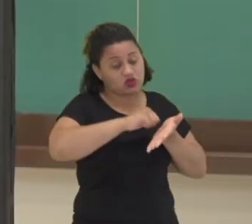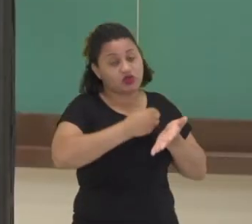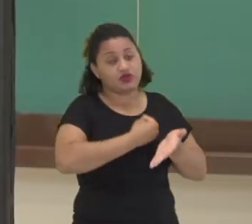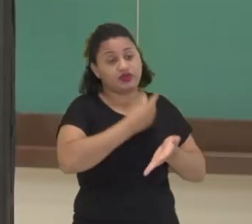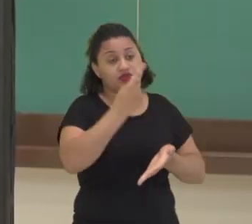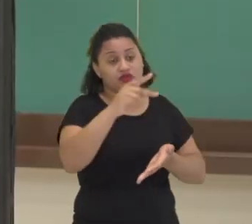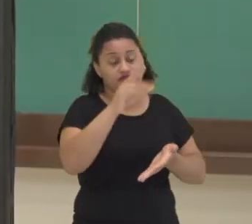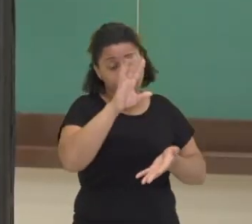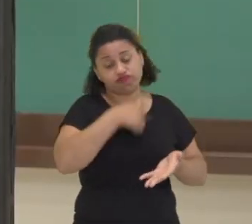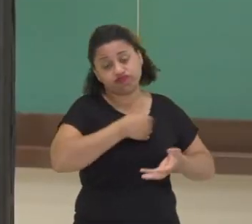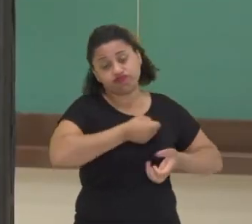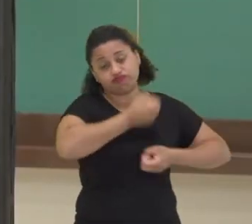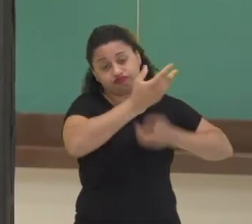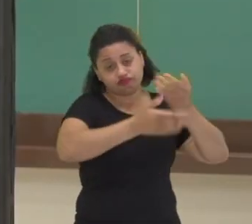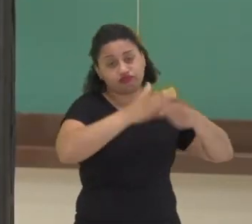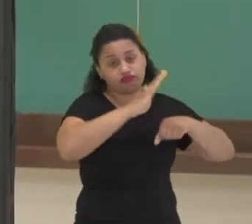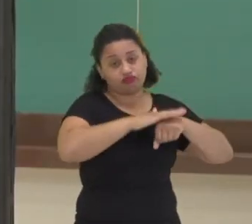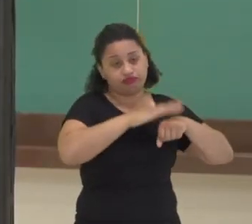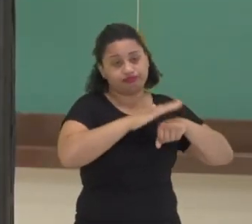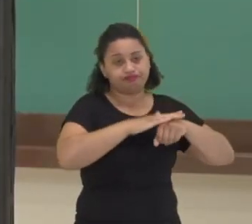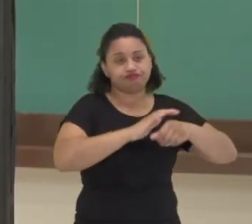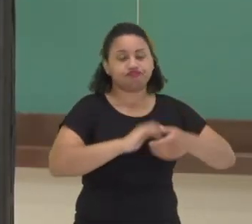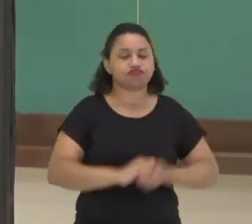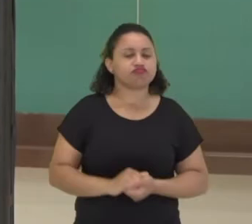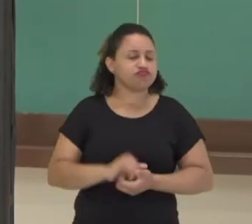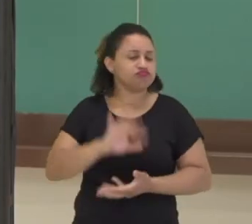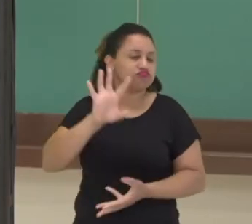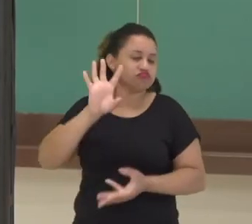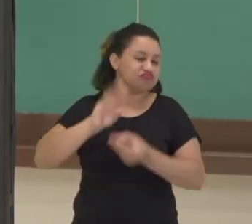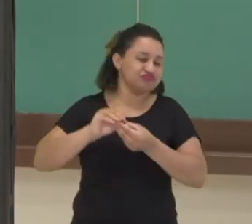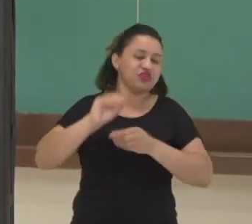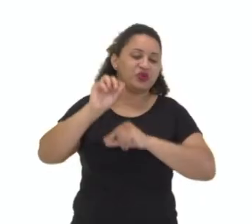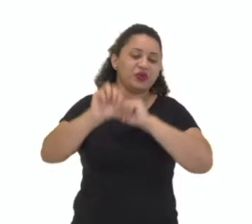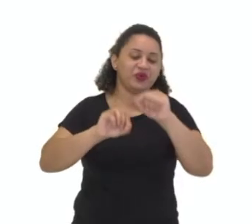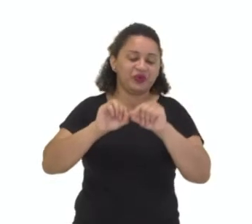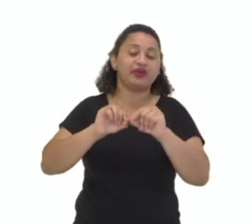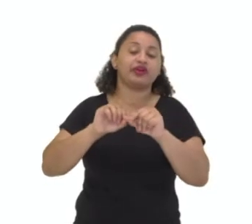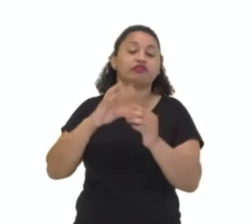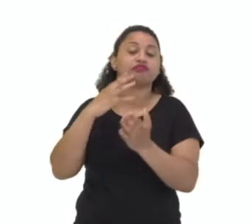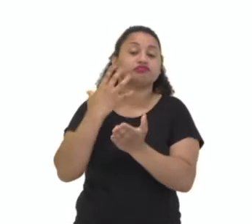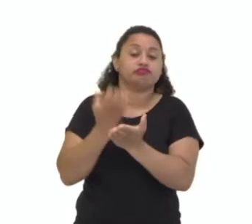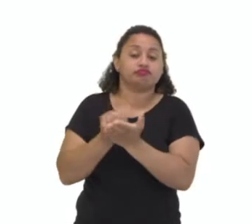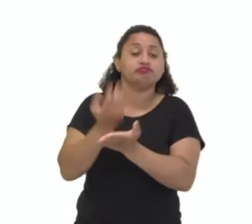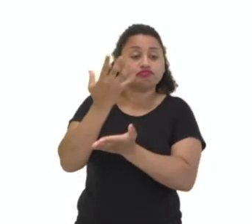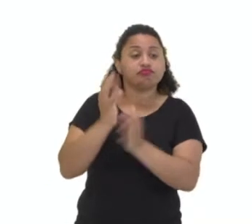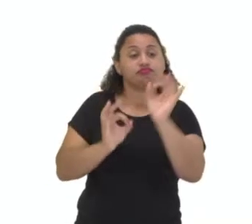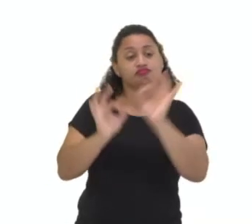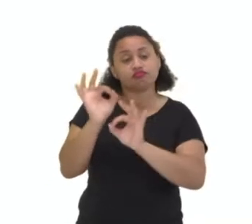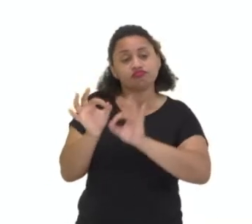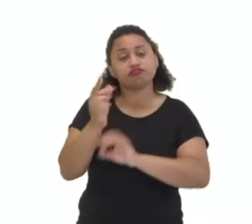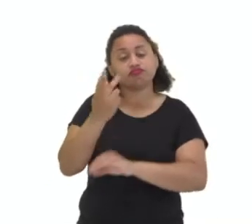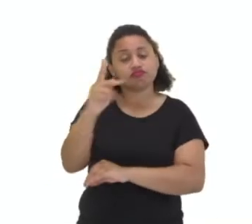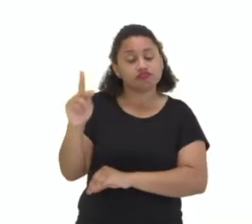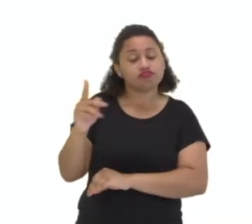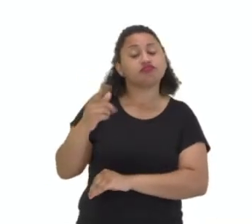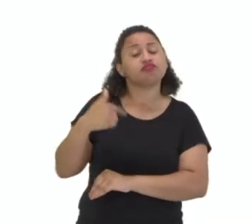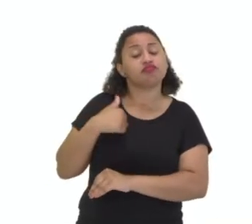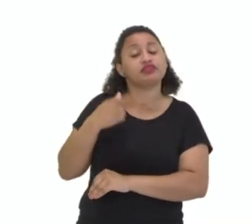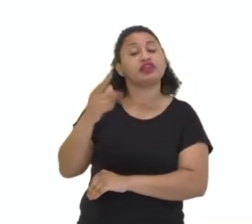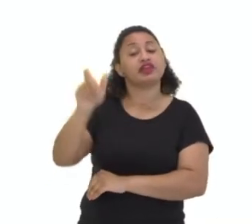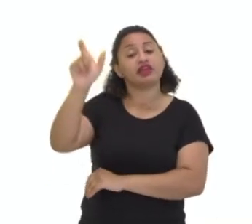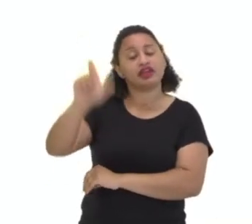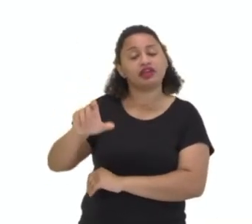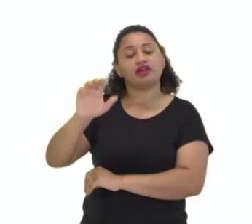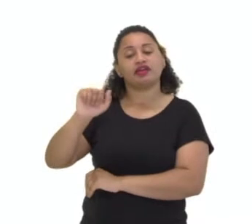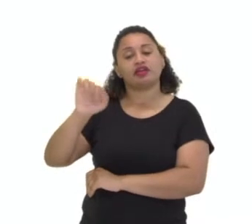Síntese. Então, aqui uma síntese da biografia, né? Preparei para vocês, da biografia de quem?